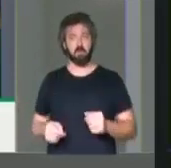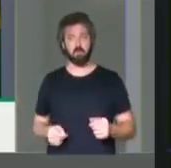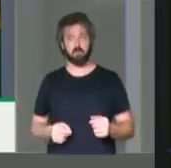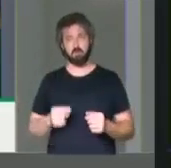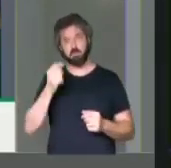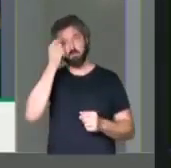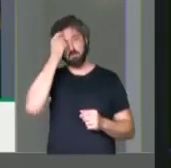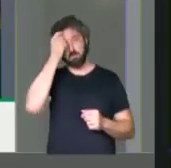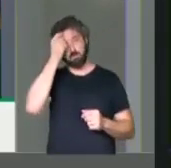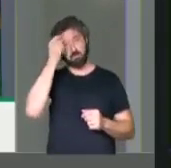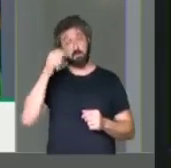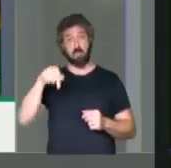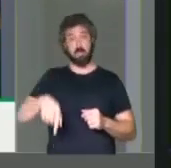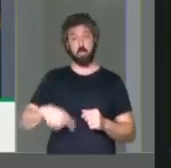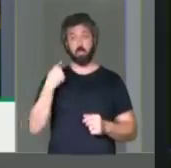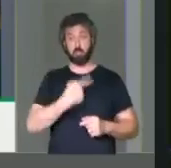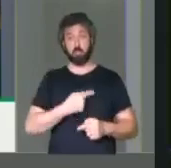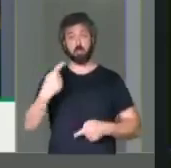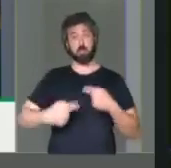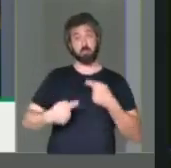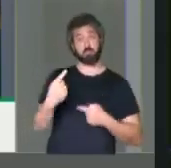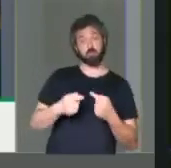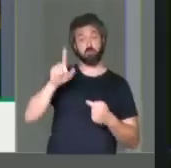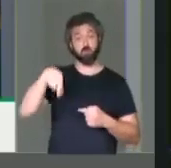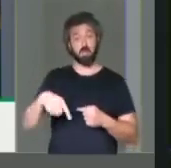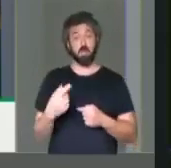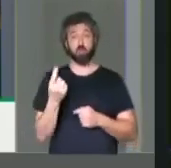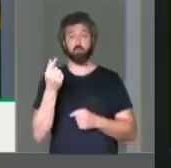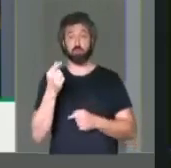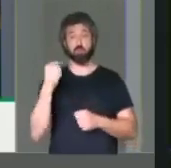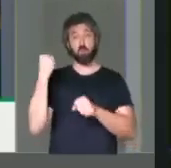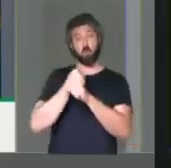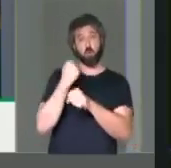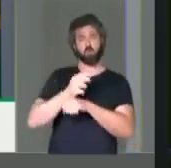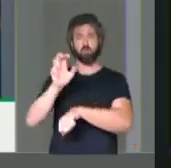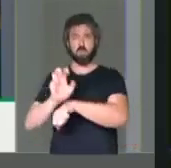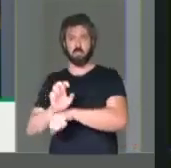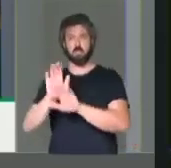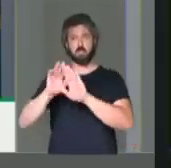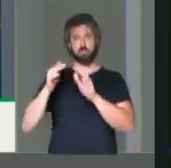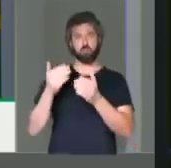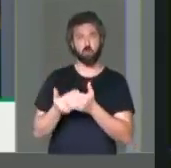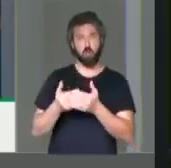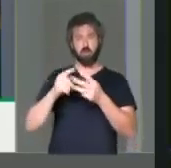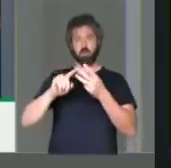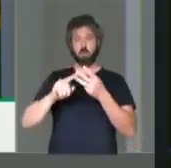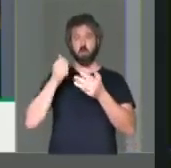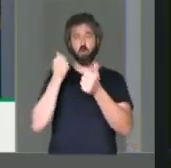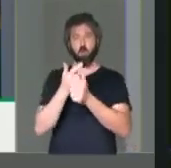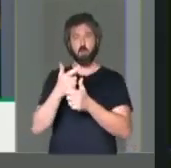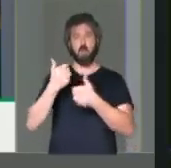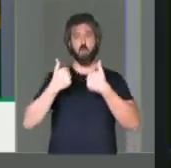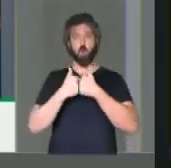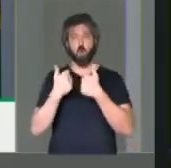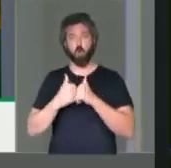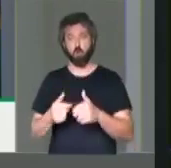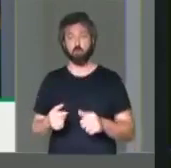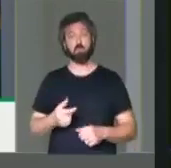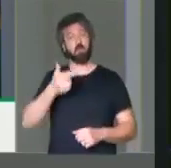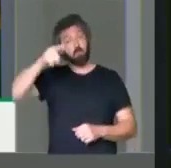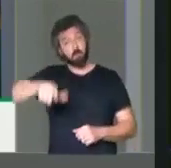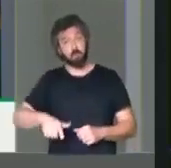Nós estamos aqui tratando de dinheiro para construir creche e escola, para comprar ônibus escolar,